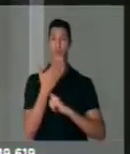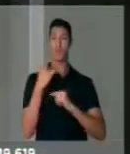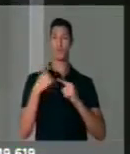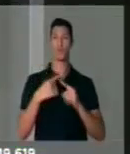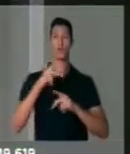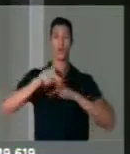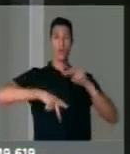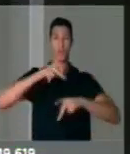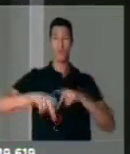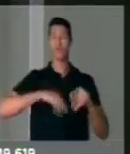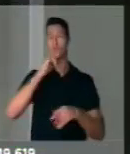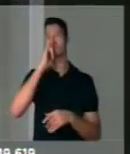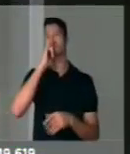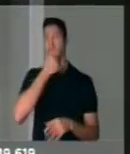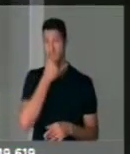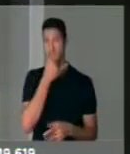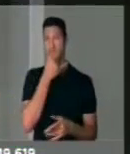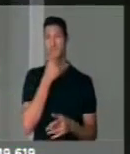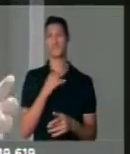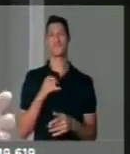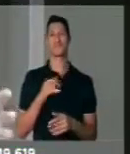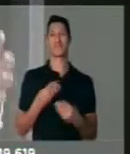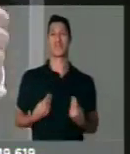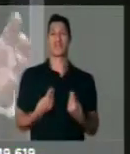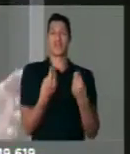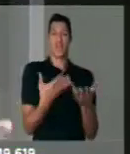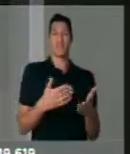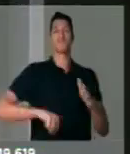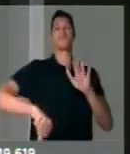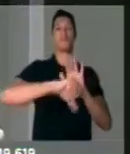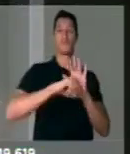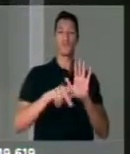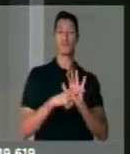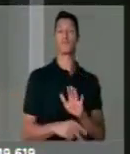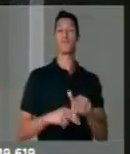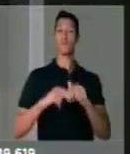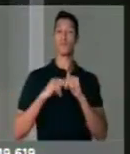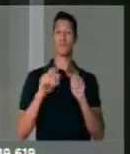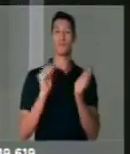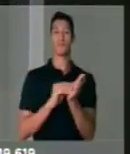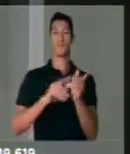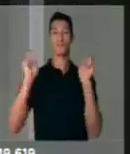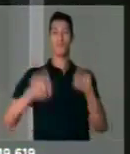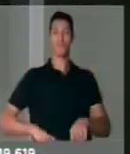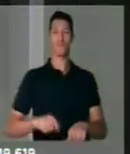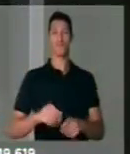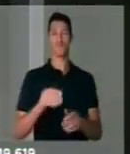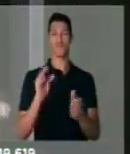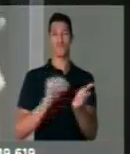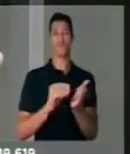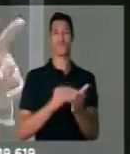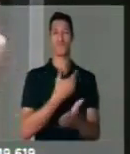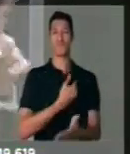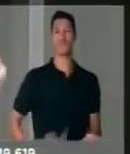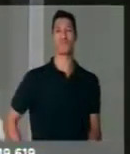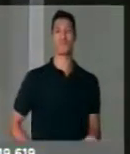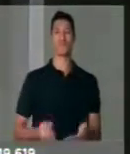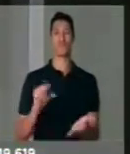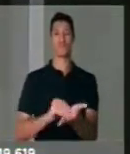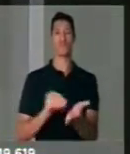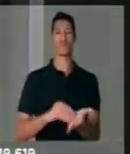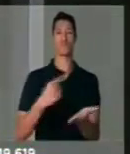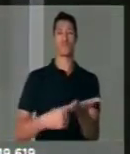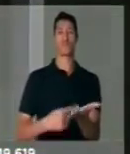porque o povo do Acre, infelizmente, está entregue à criminalidade por conta da incompetência, por conta do desgoverno e da falta de